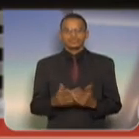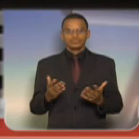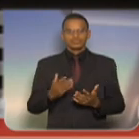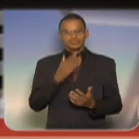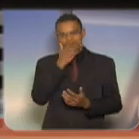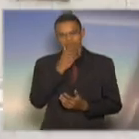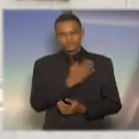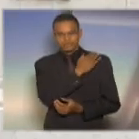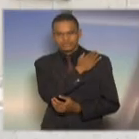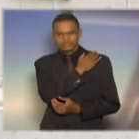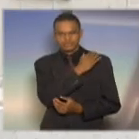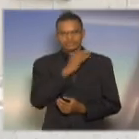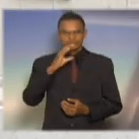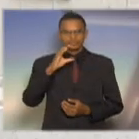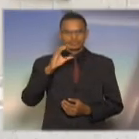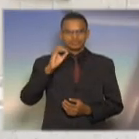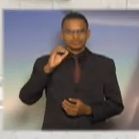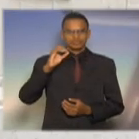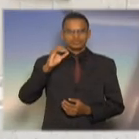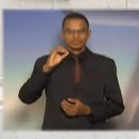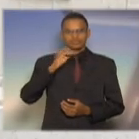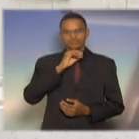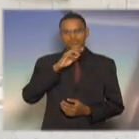Telhada, pelo tempo regimental.